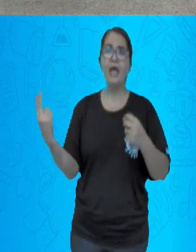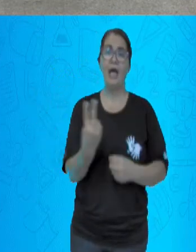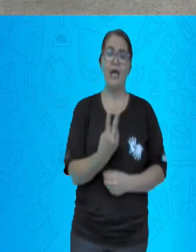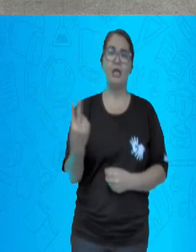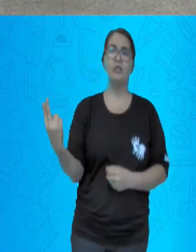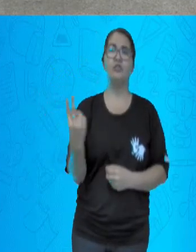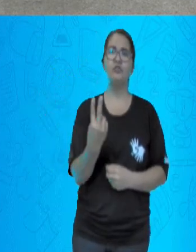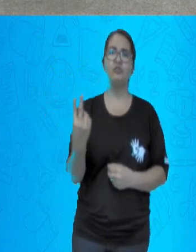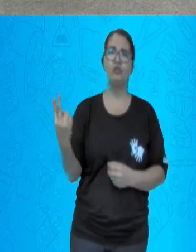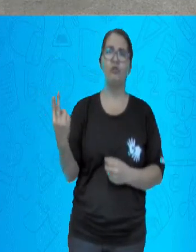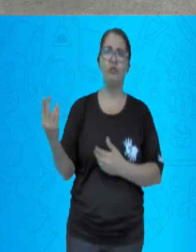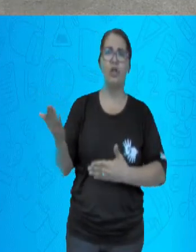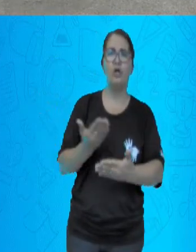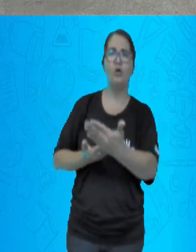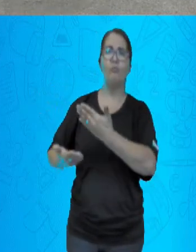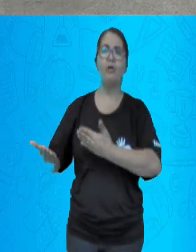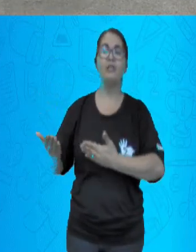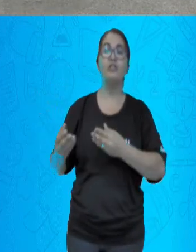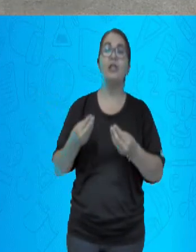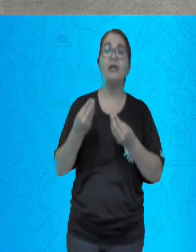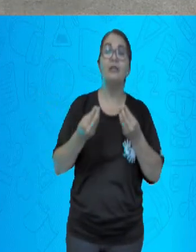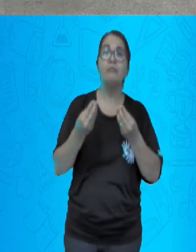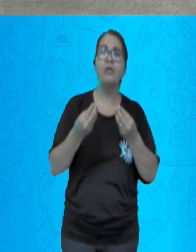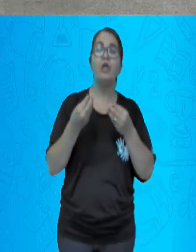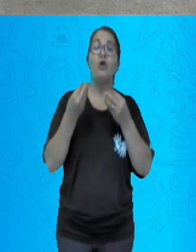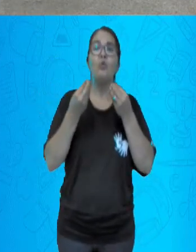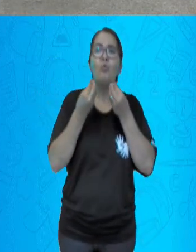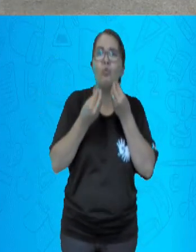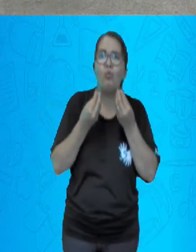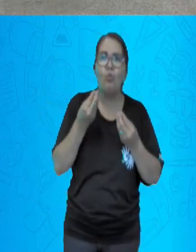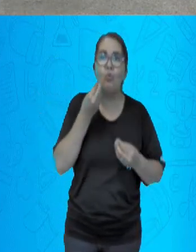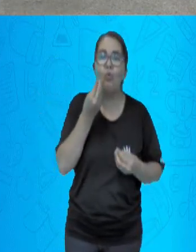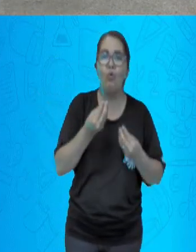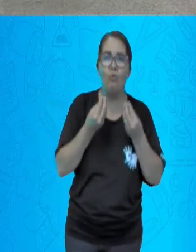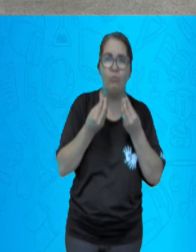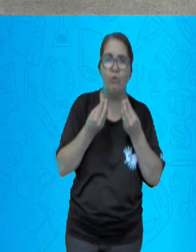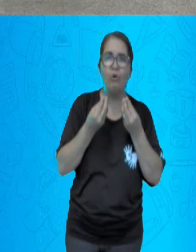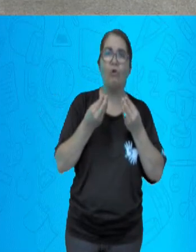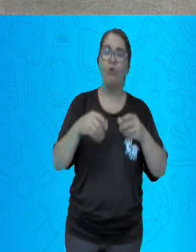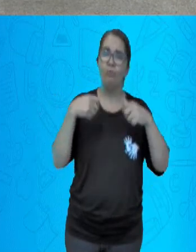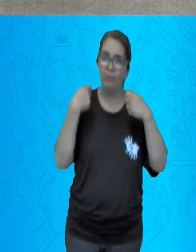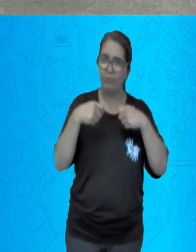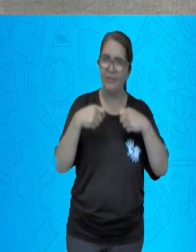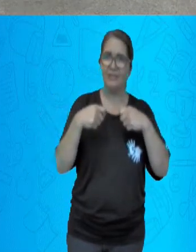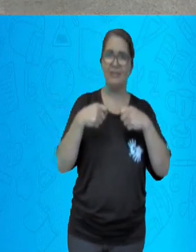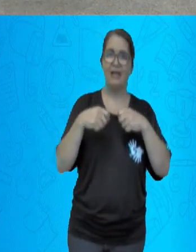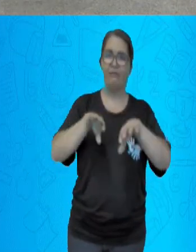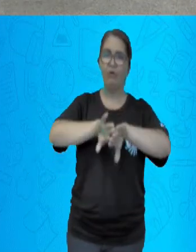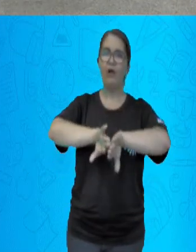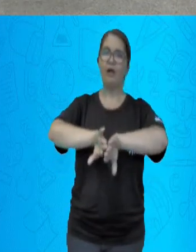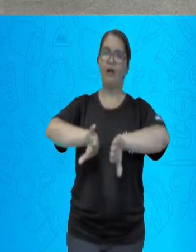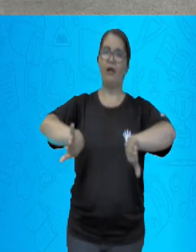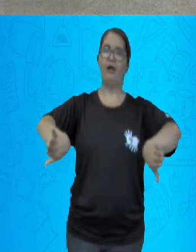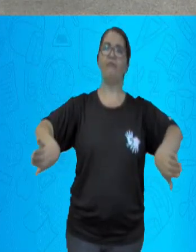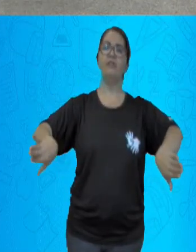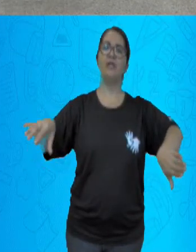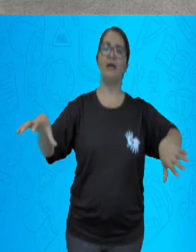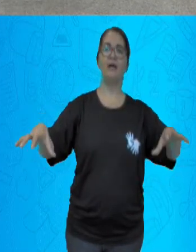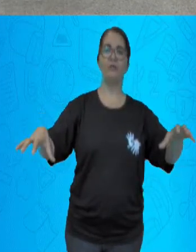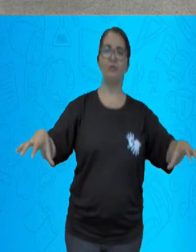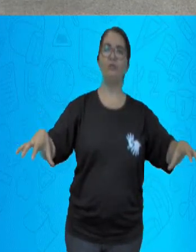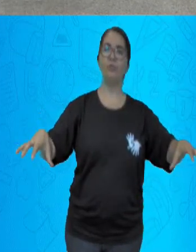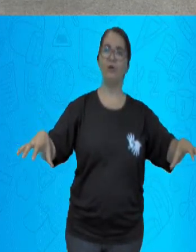empurrar para longe a massa pobre. Negra, mestiça, eram os desejos dos